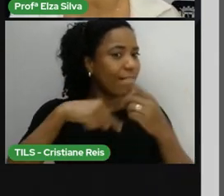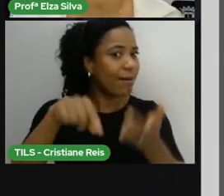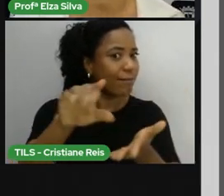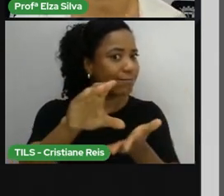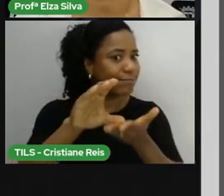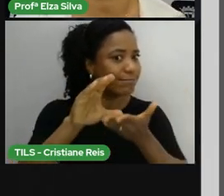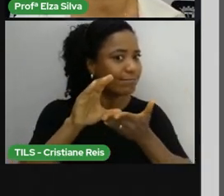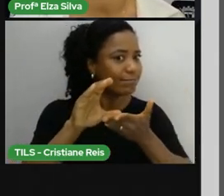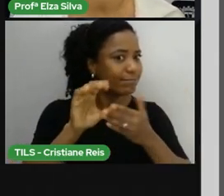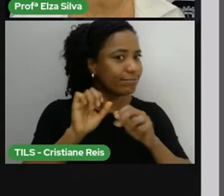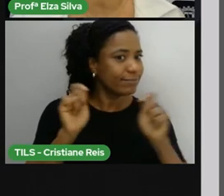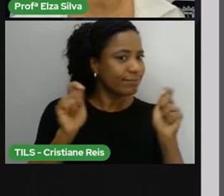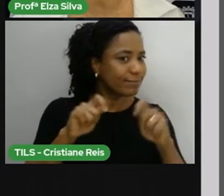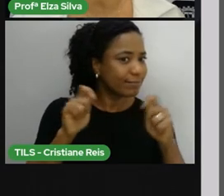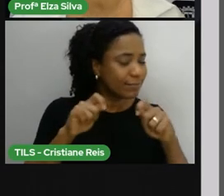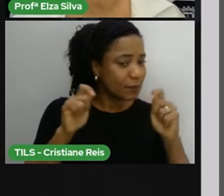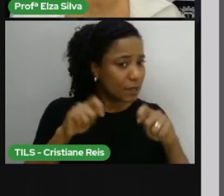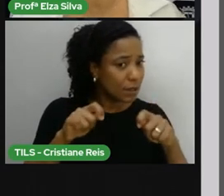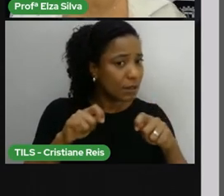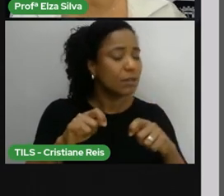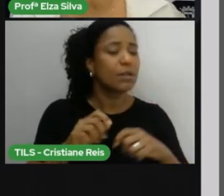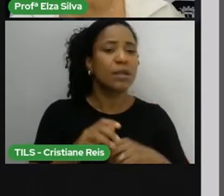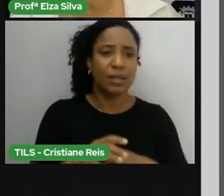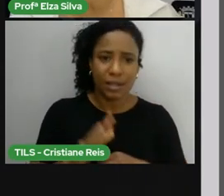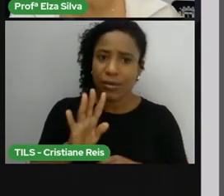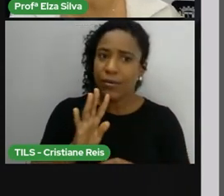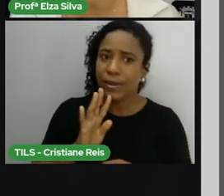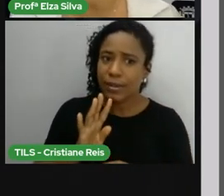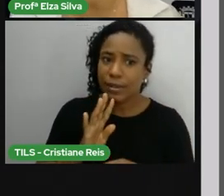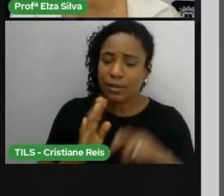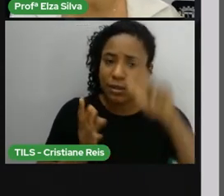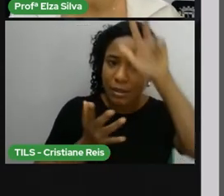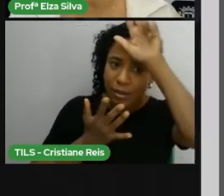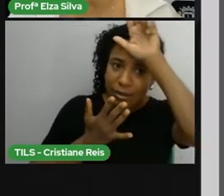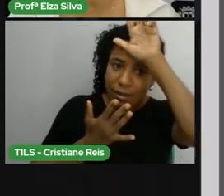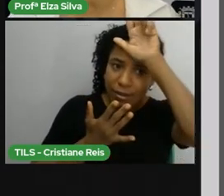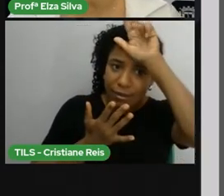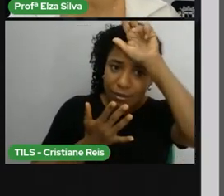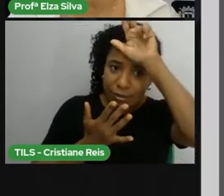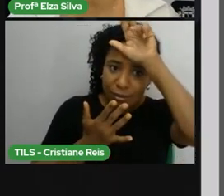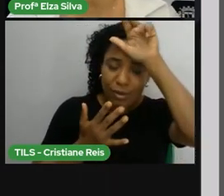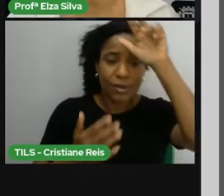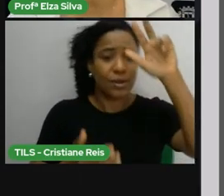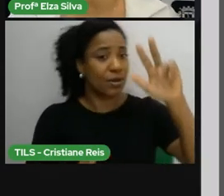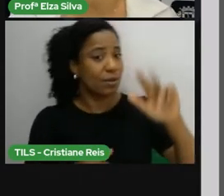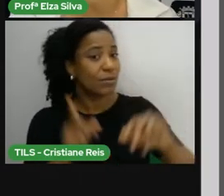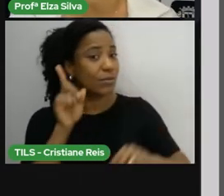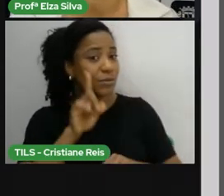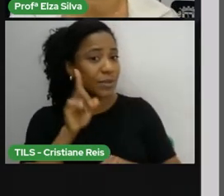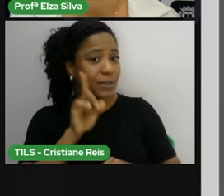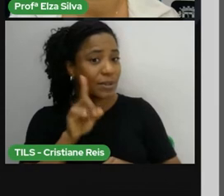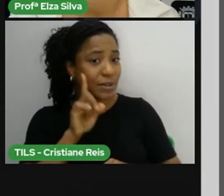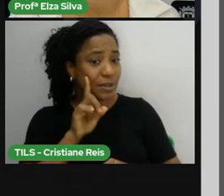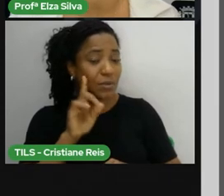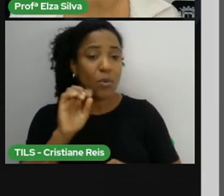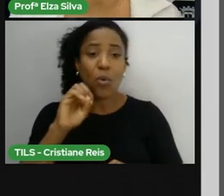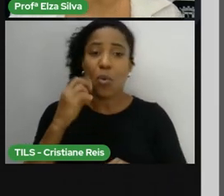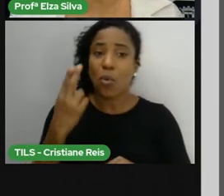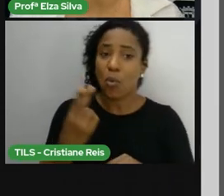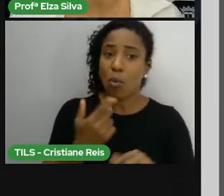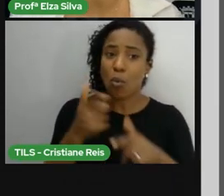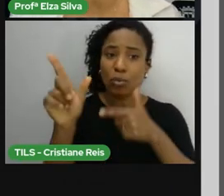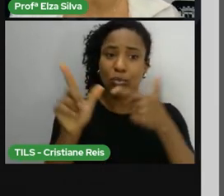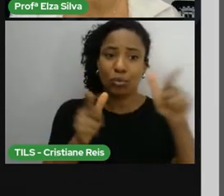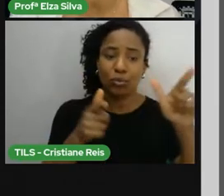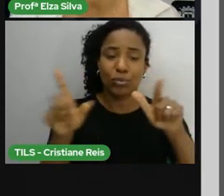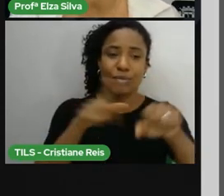americanos ou índios também de outras nacionalidades, eles vivem hoje em reservas, devido a